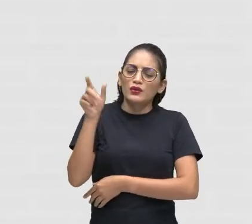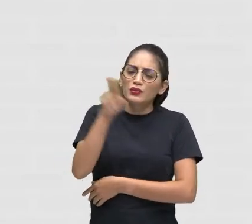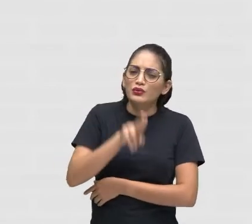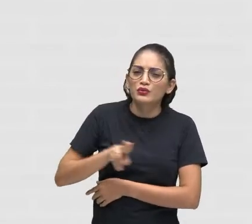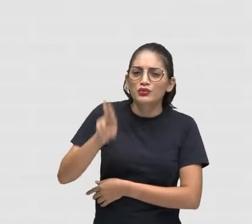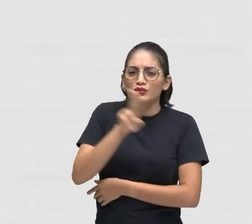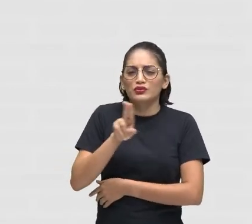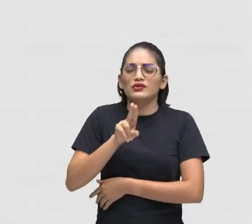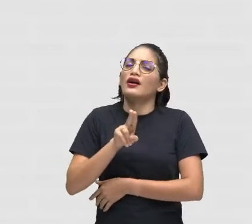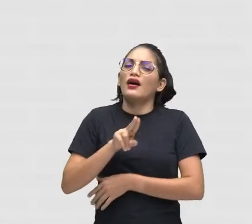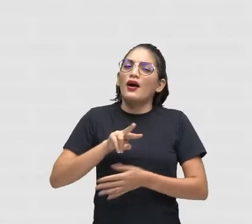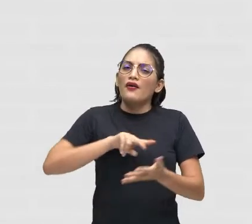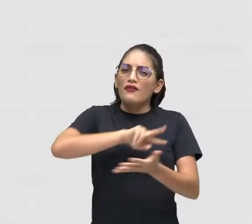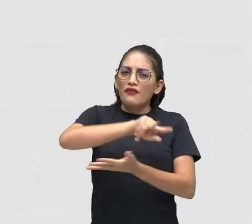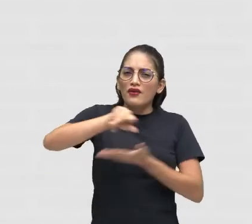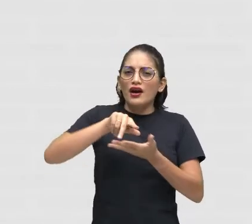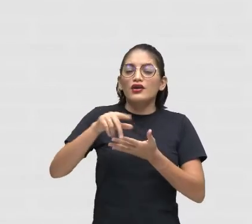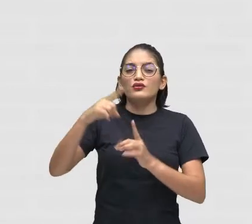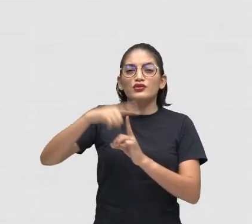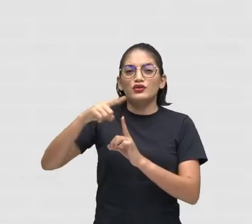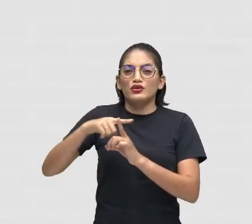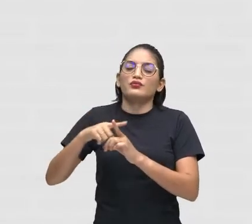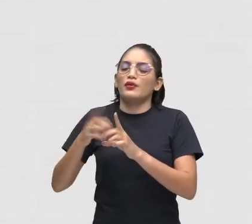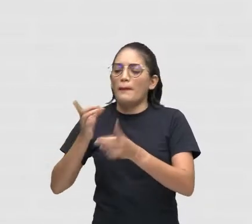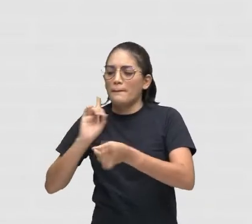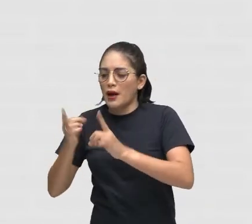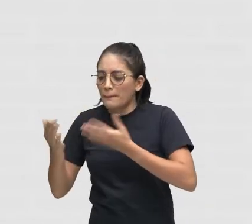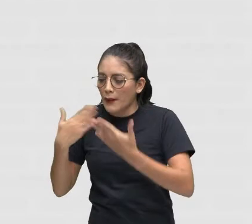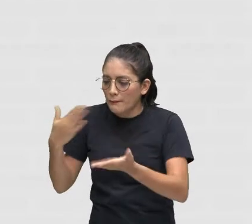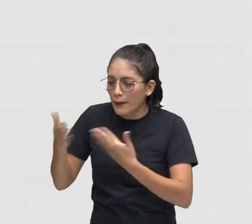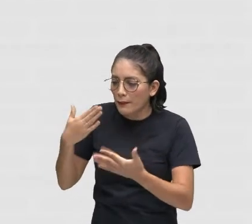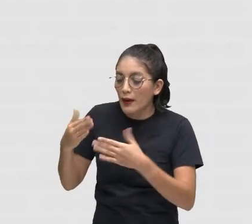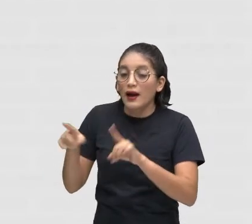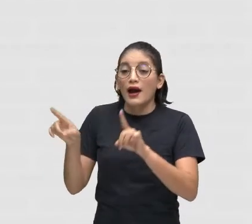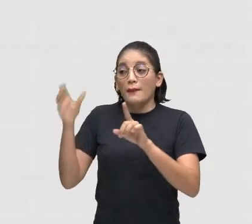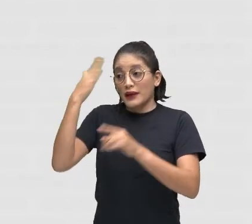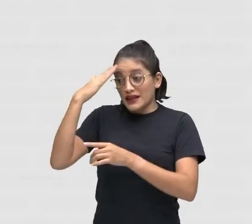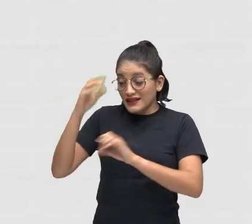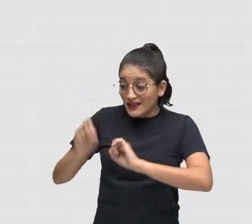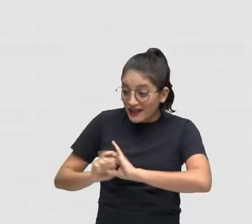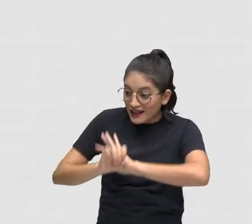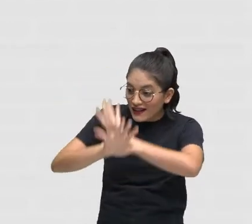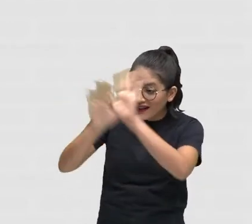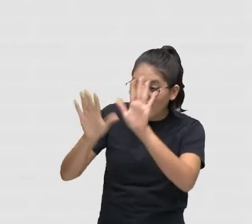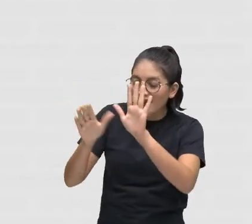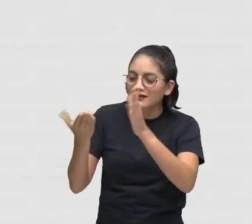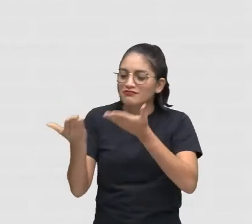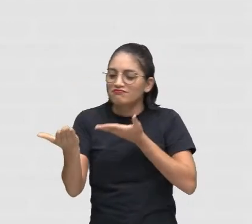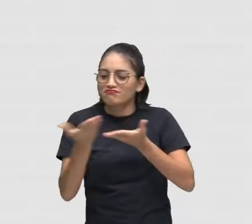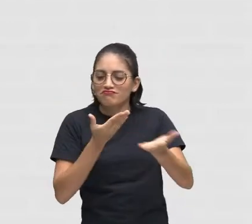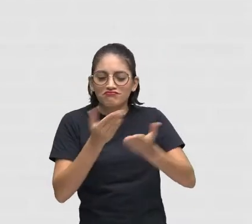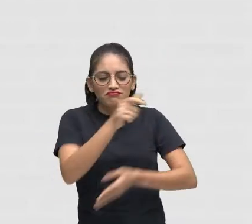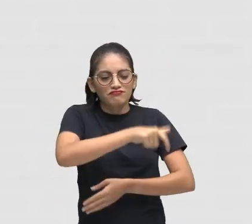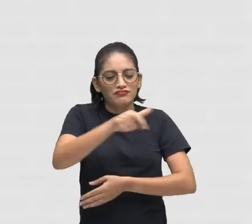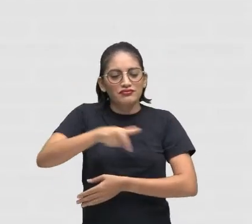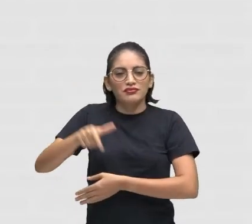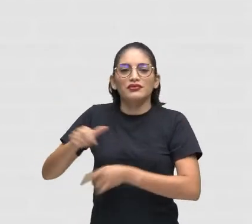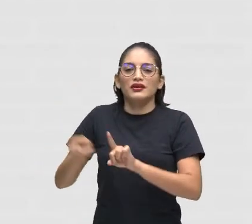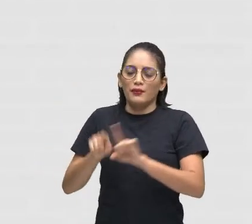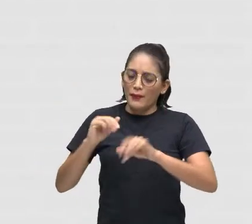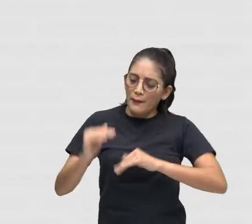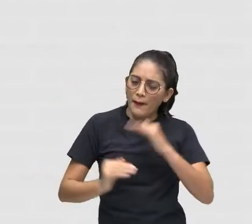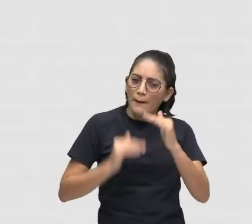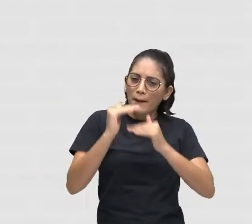Diferentes formas De diálogo Para promover O entendimento Entre as pessoas Construir Saber